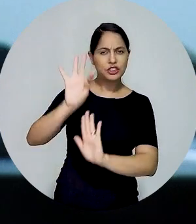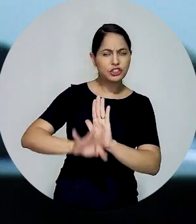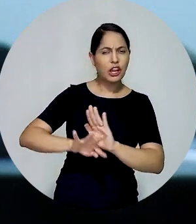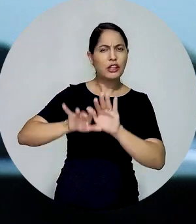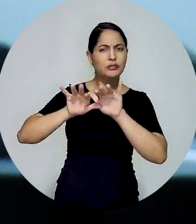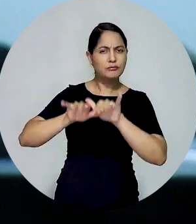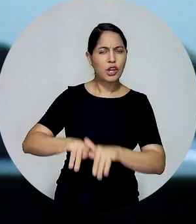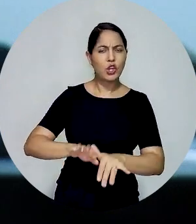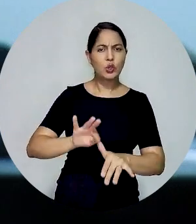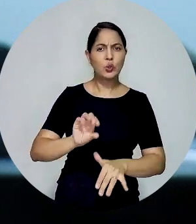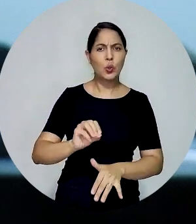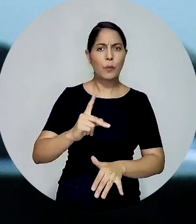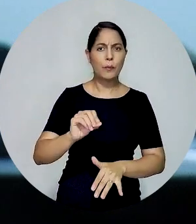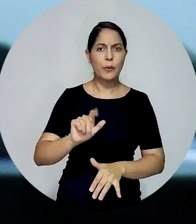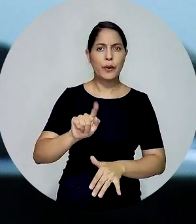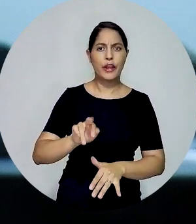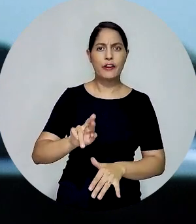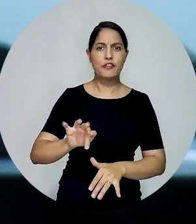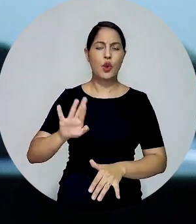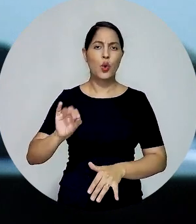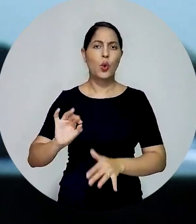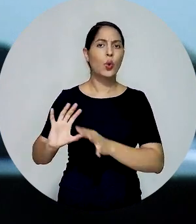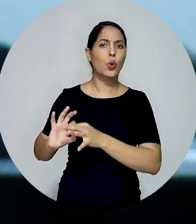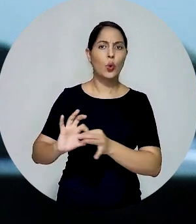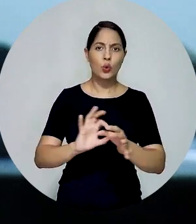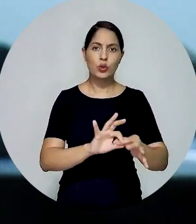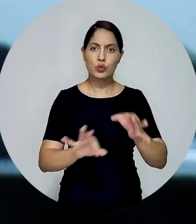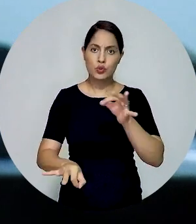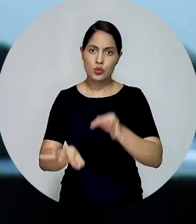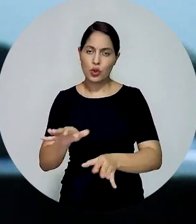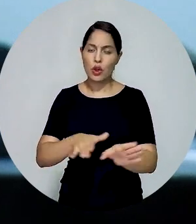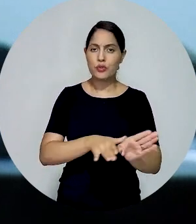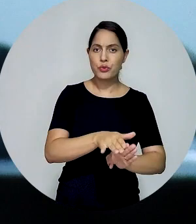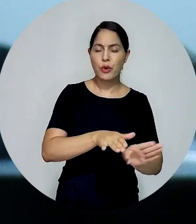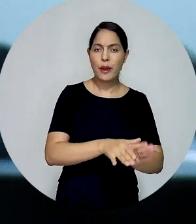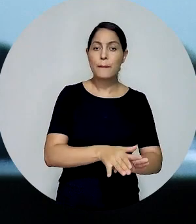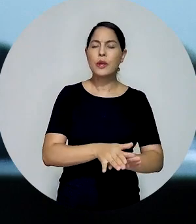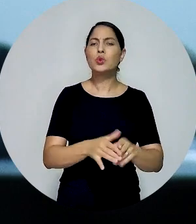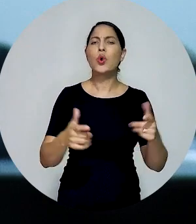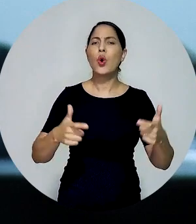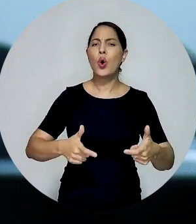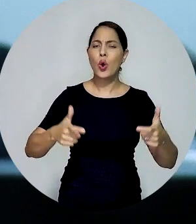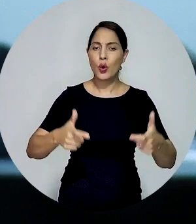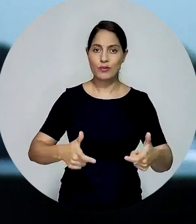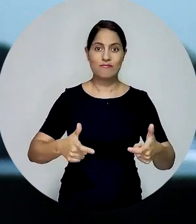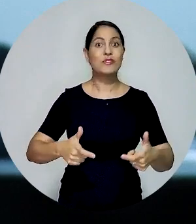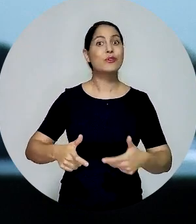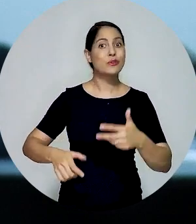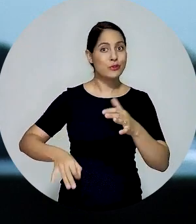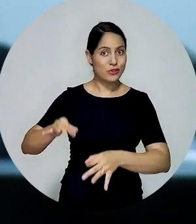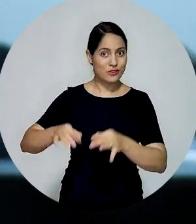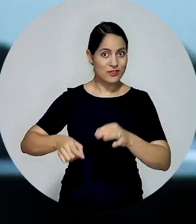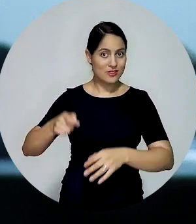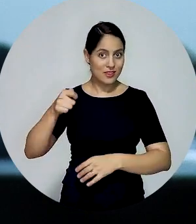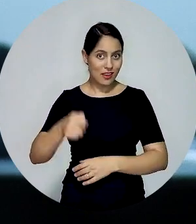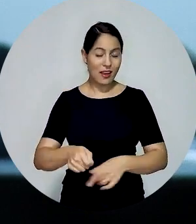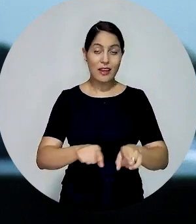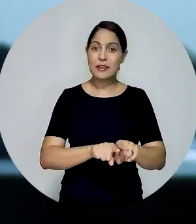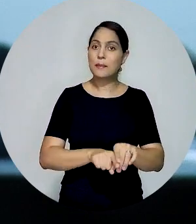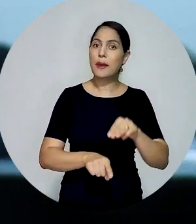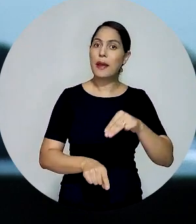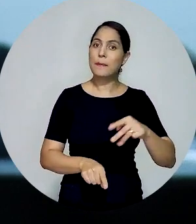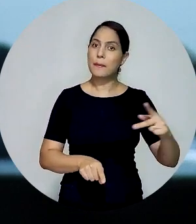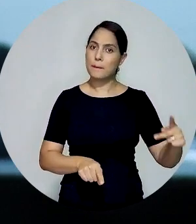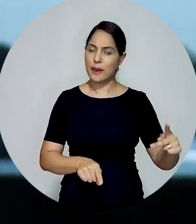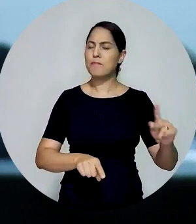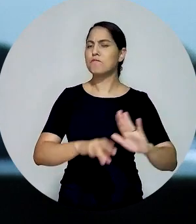posição topográfica dos advogados durante audiências de instrução e julgamento, com relação ao magistrado e ao integrante do Ministério